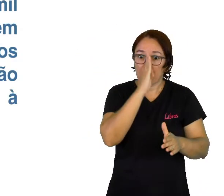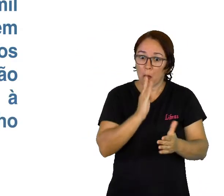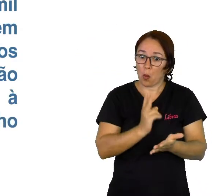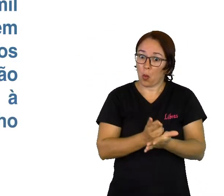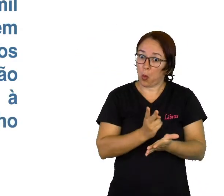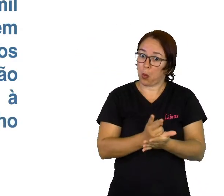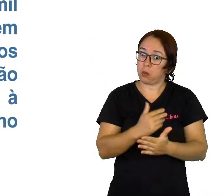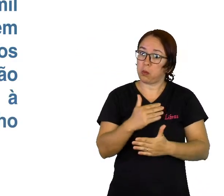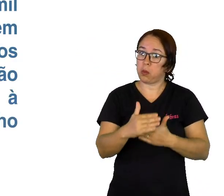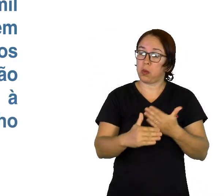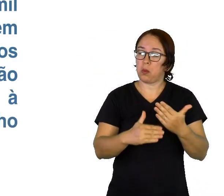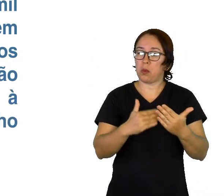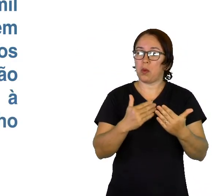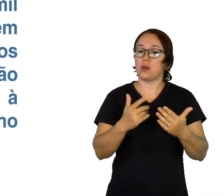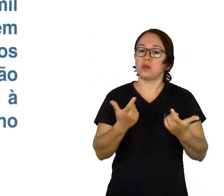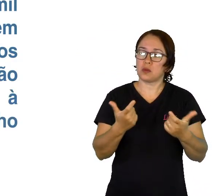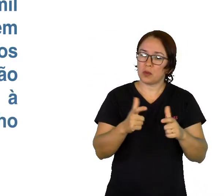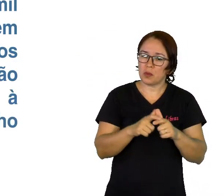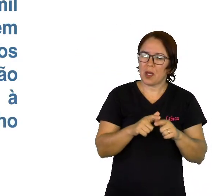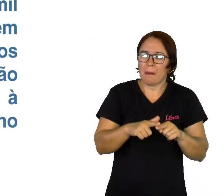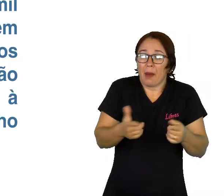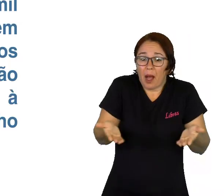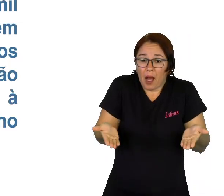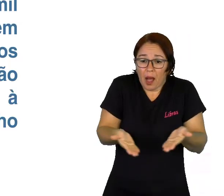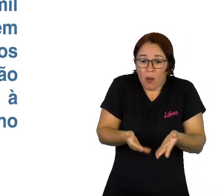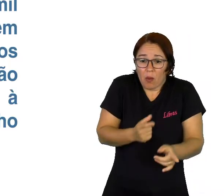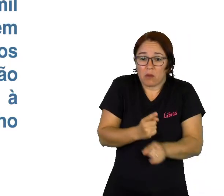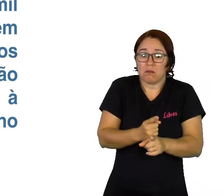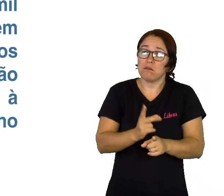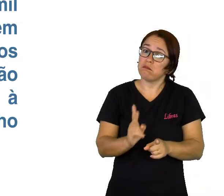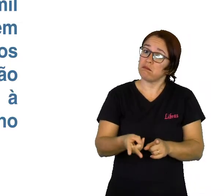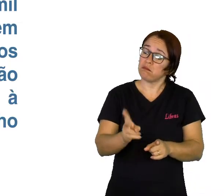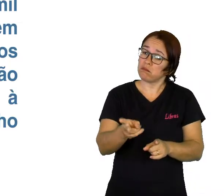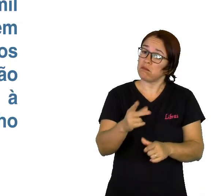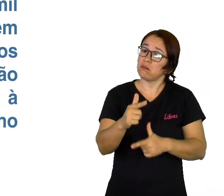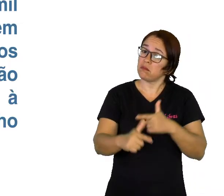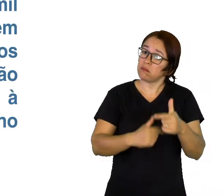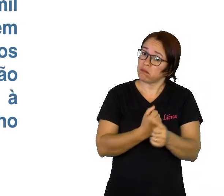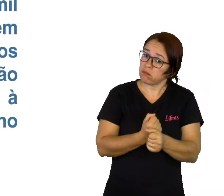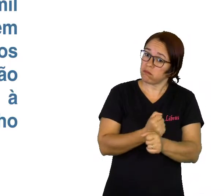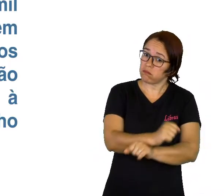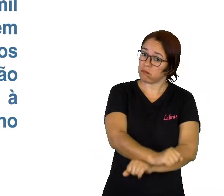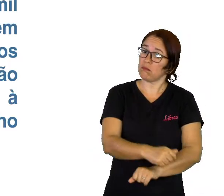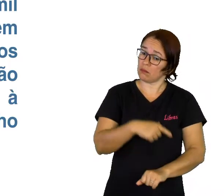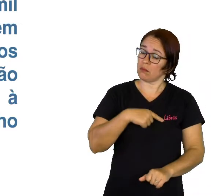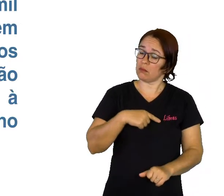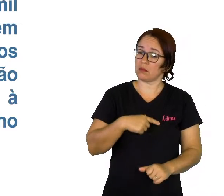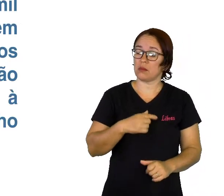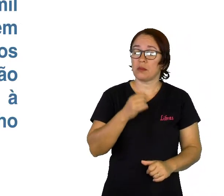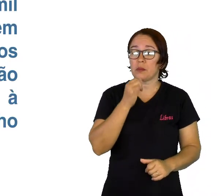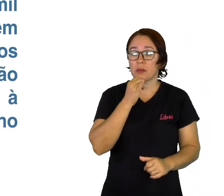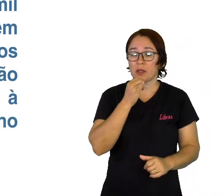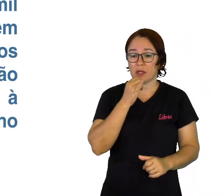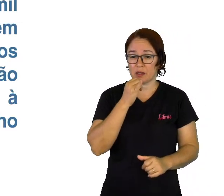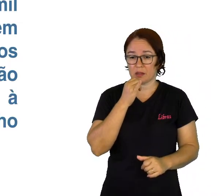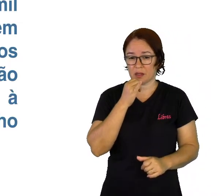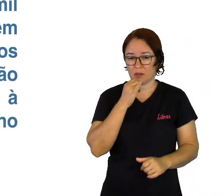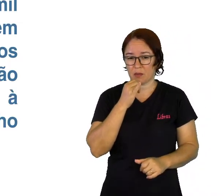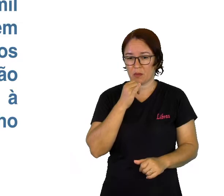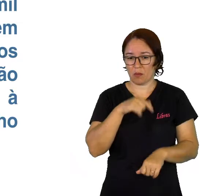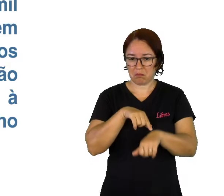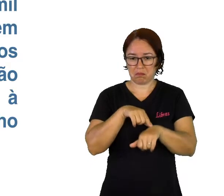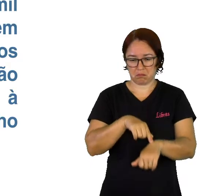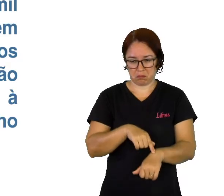esse problema continua a existir. Nos dias atuais, recentes informações de ONGs,